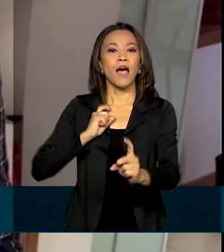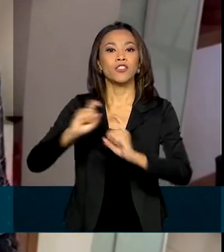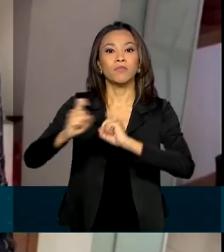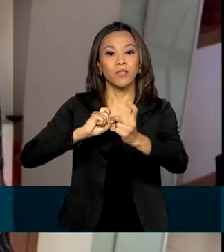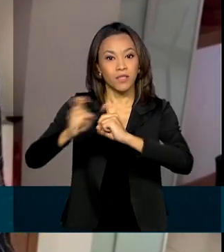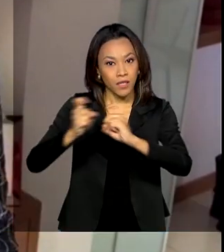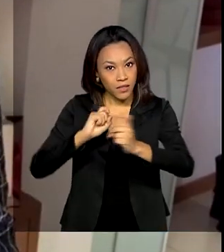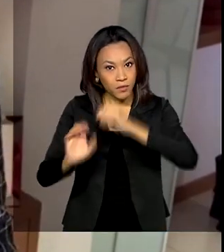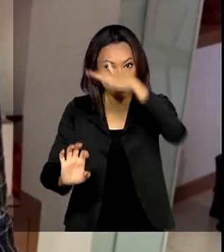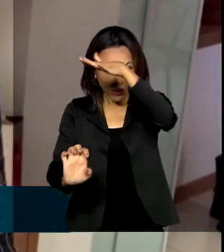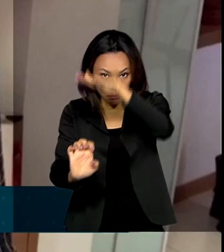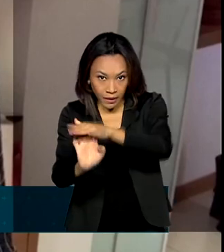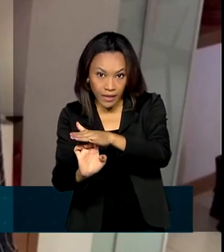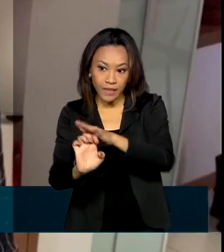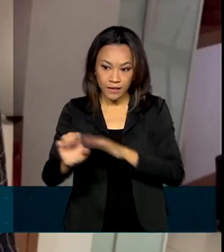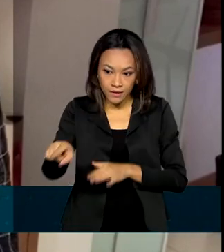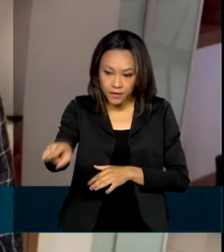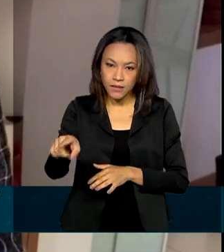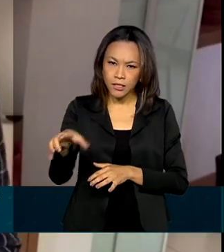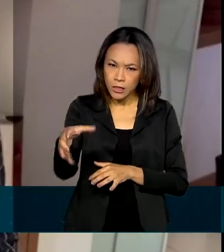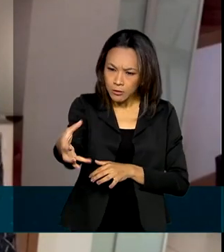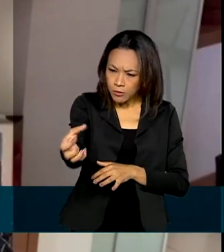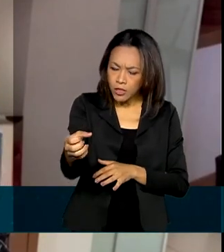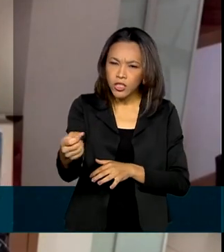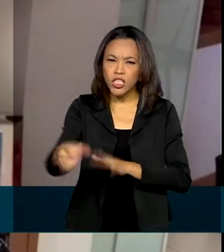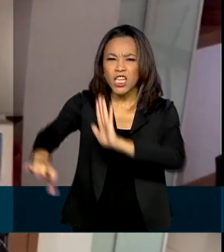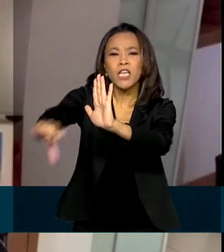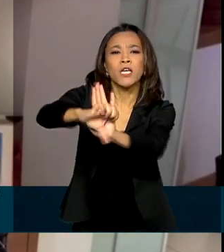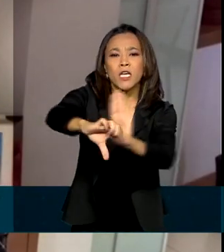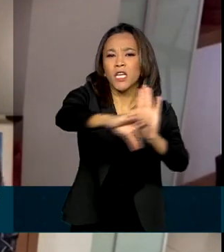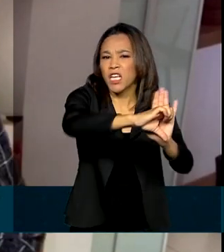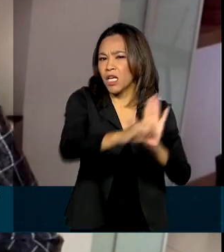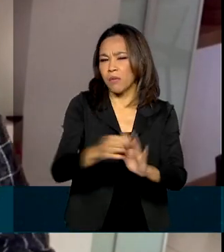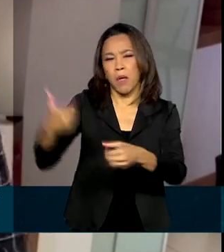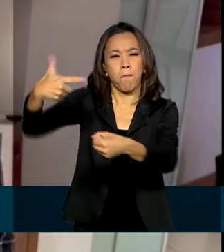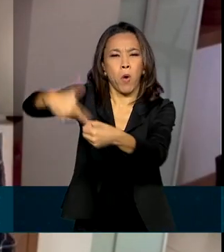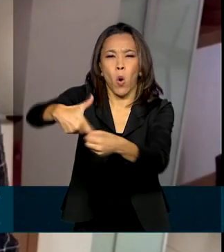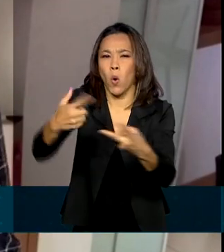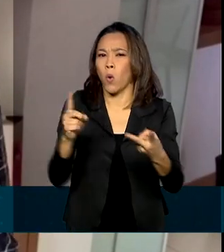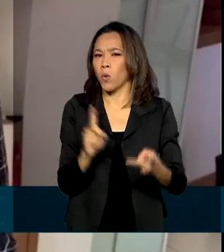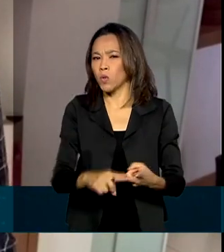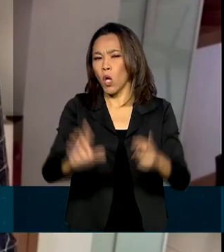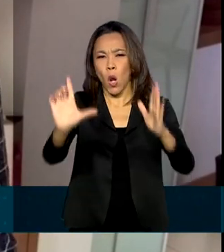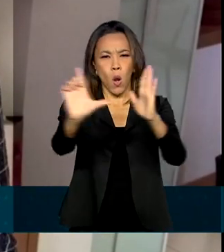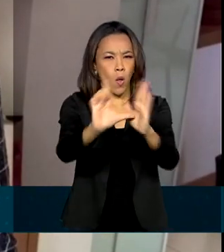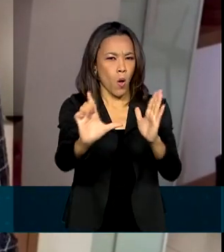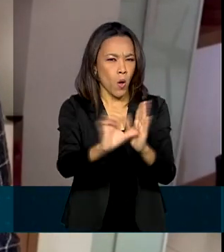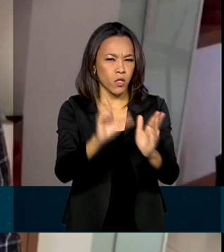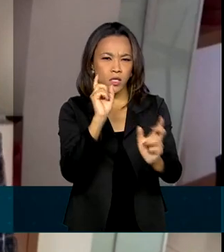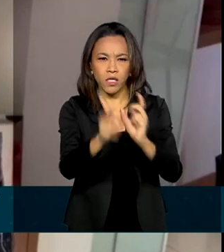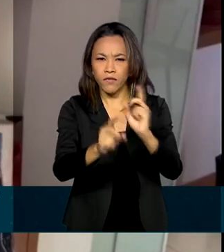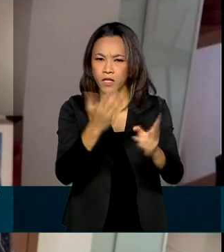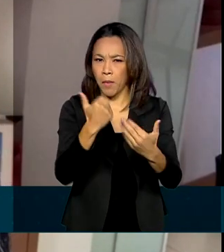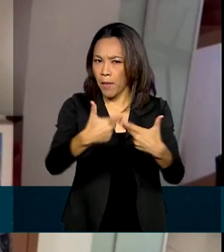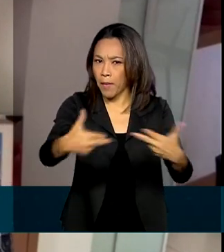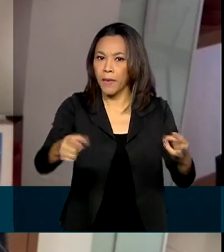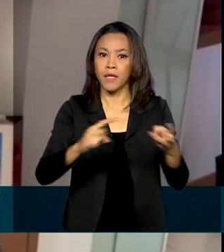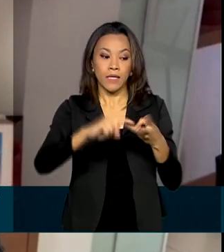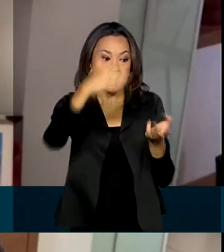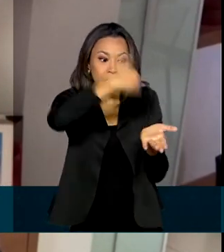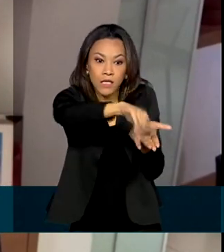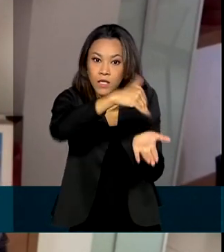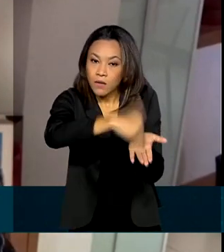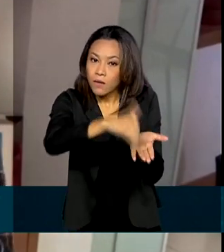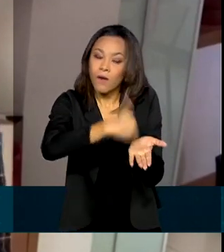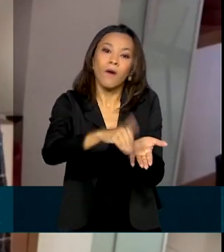confiscadas de criminosos. São postos de combustíveis, lojas de conveniência, escritórios de